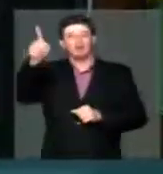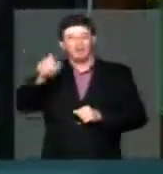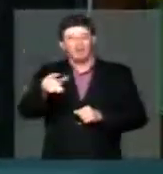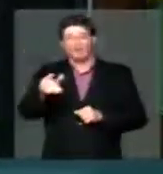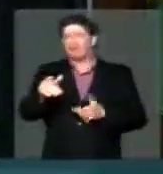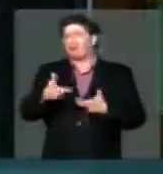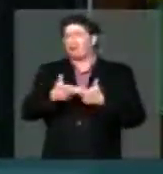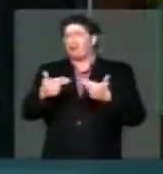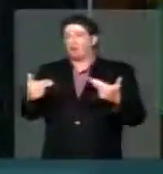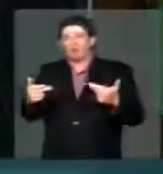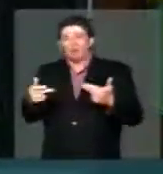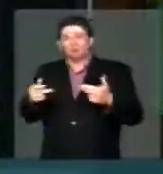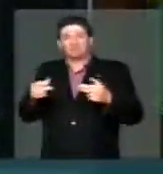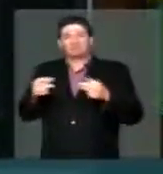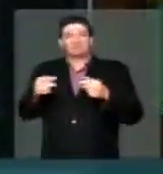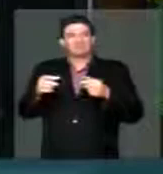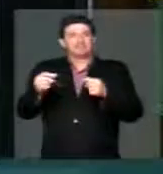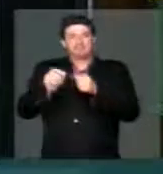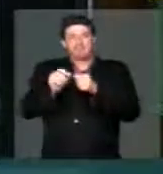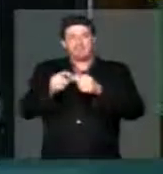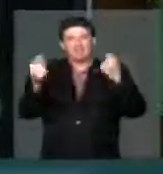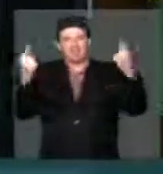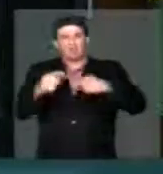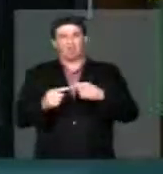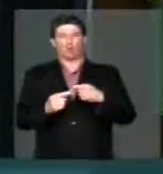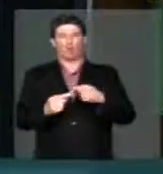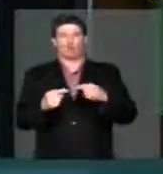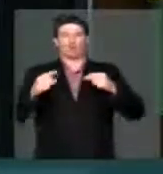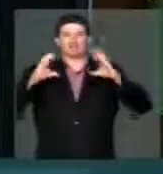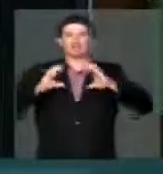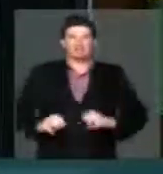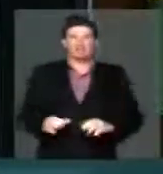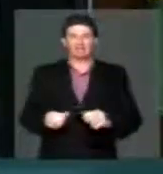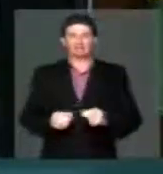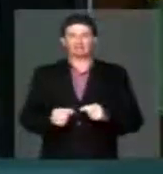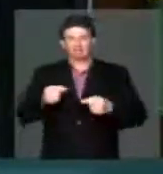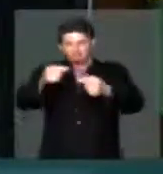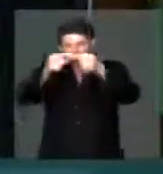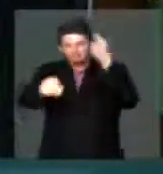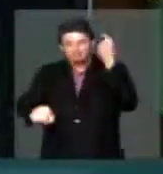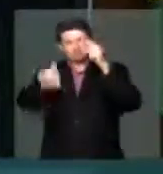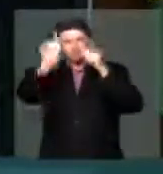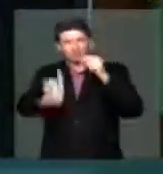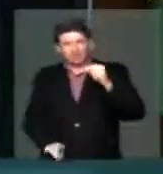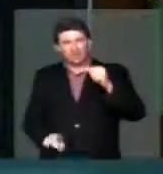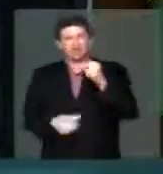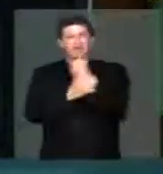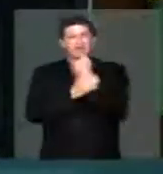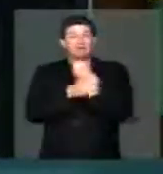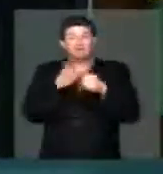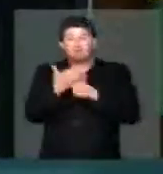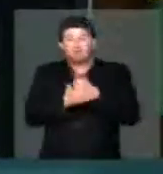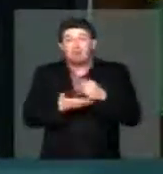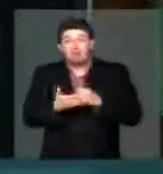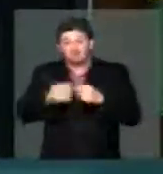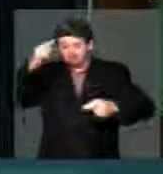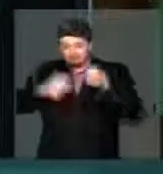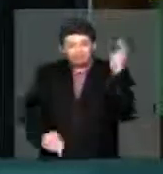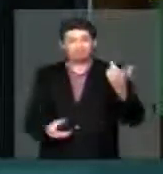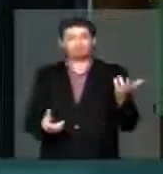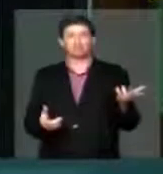atentados ao processo civilizatório, verdadeiras violações de direitos e garantias fundamentais